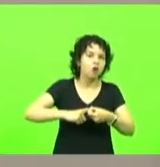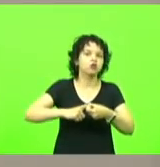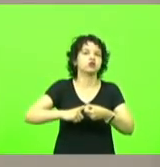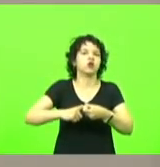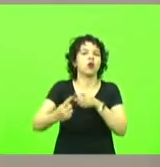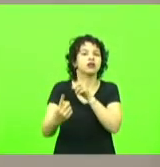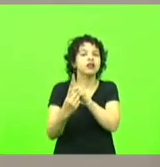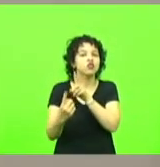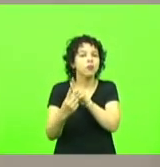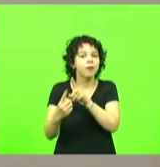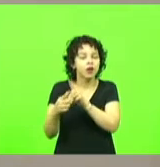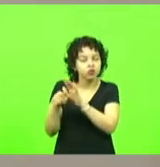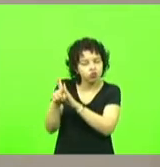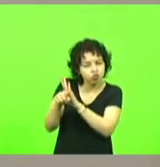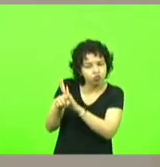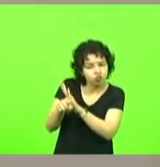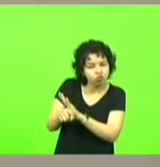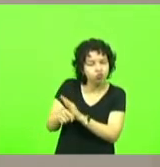em discussão